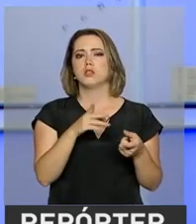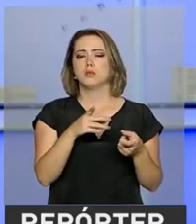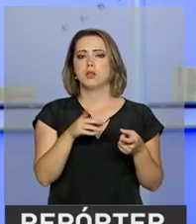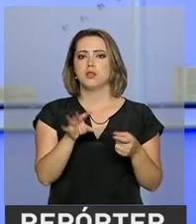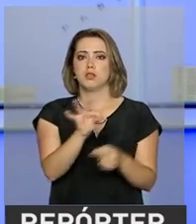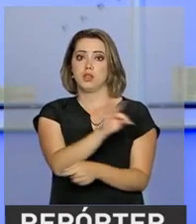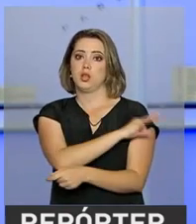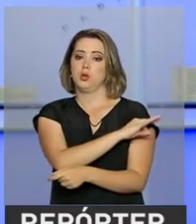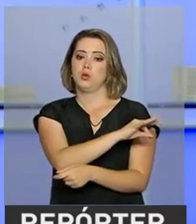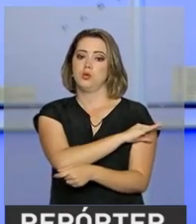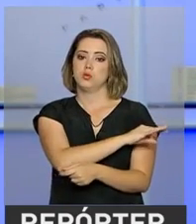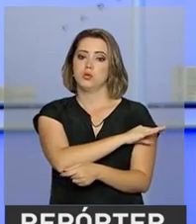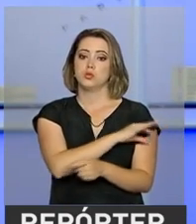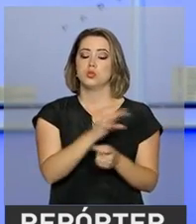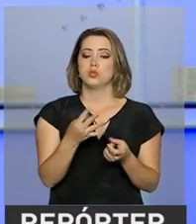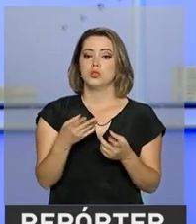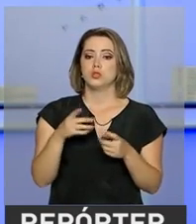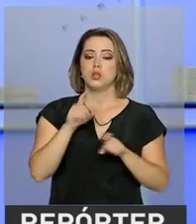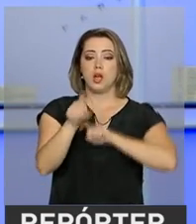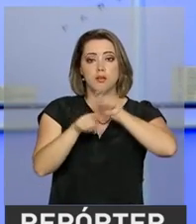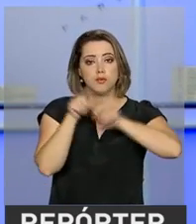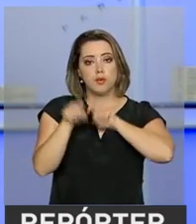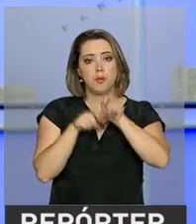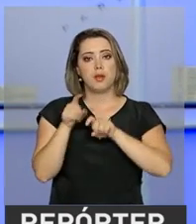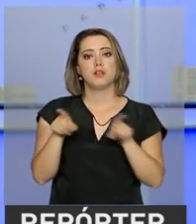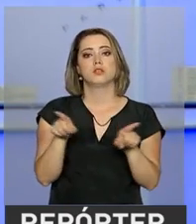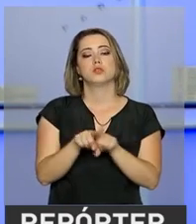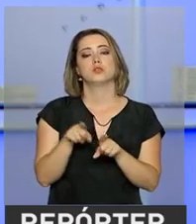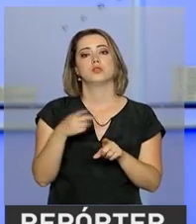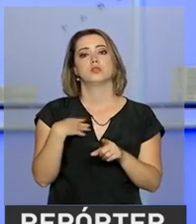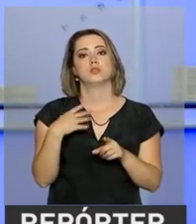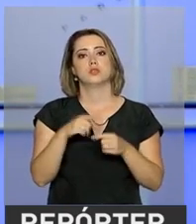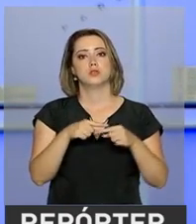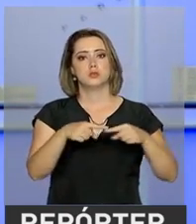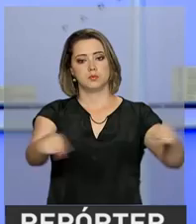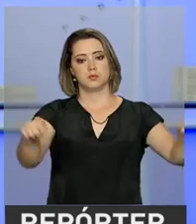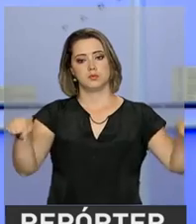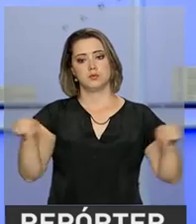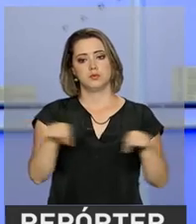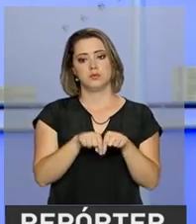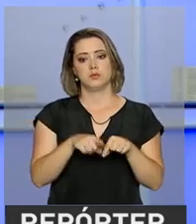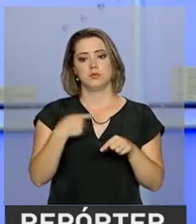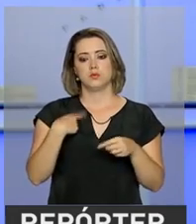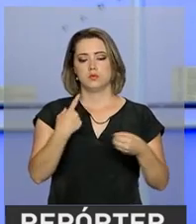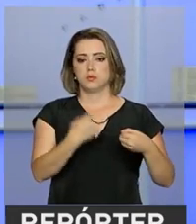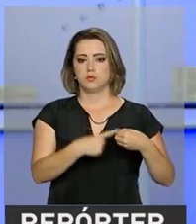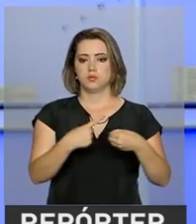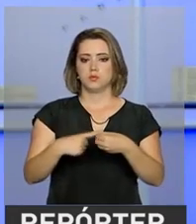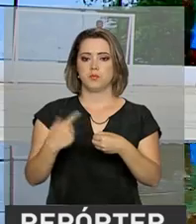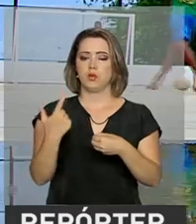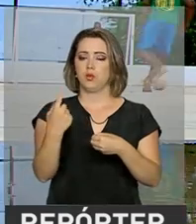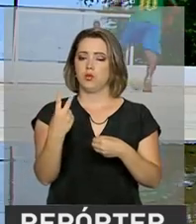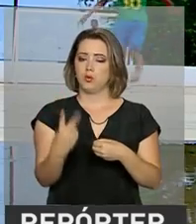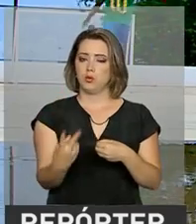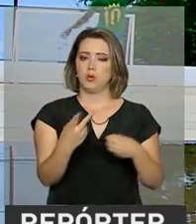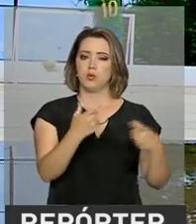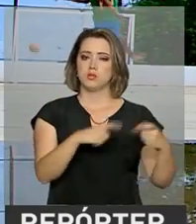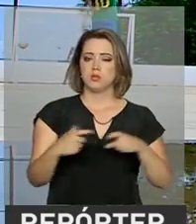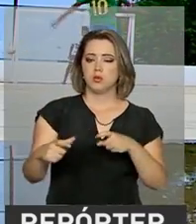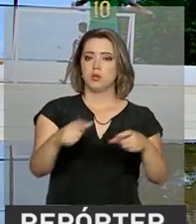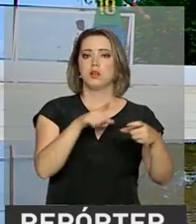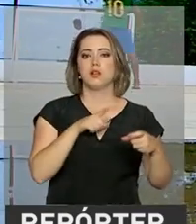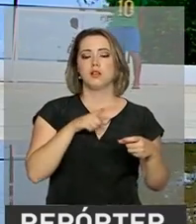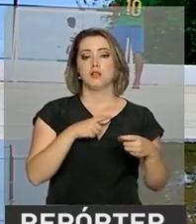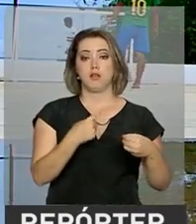informática. E estão também fazendo uma horta em um povoado, em dois assentamentos. A quadra de